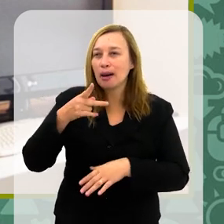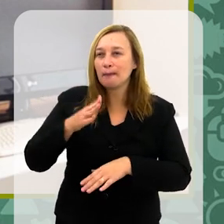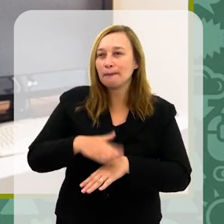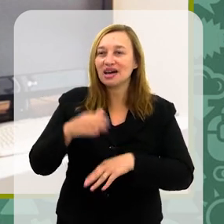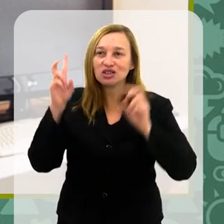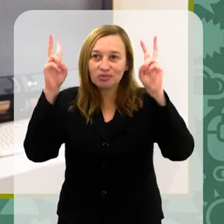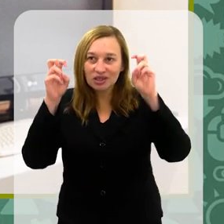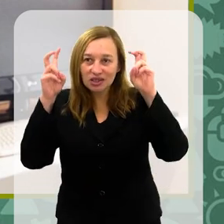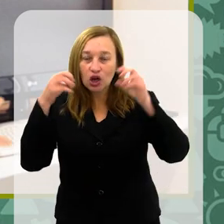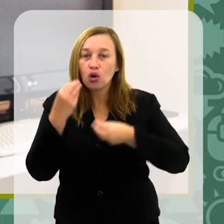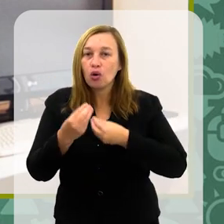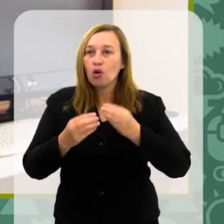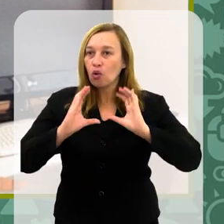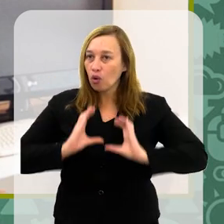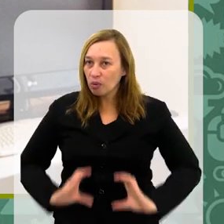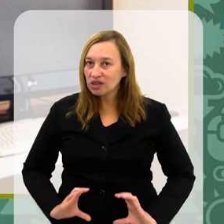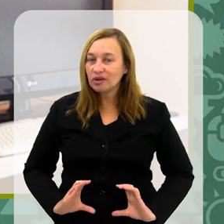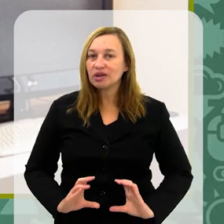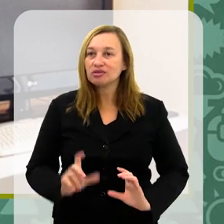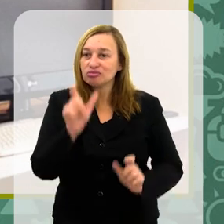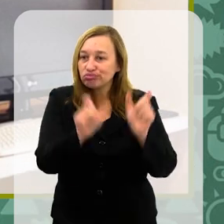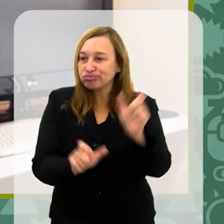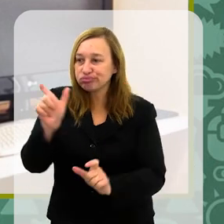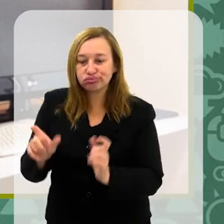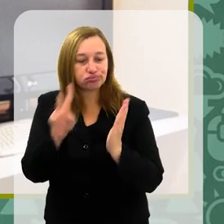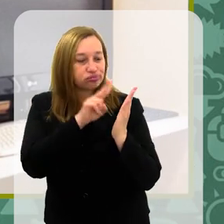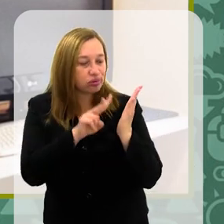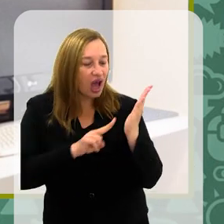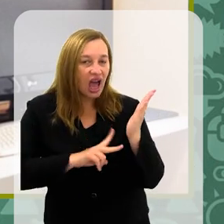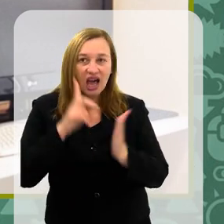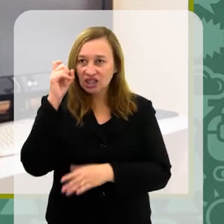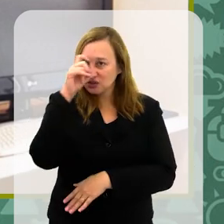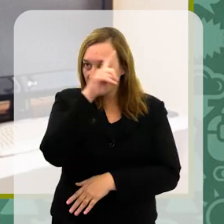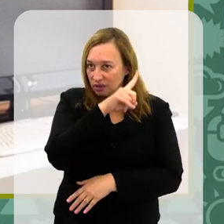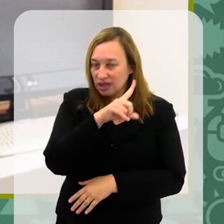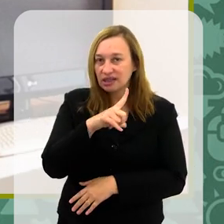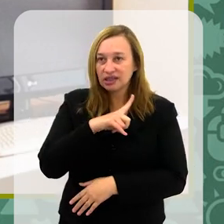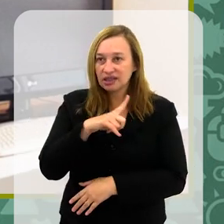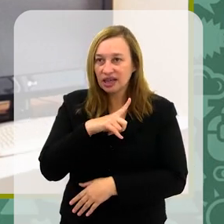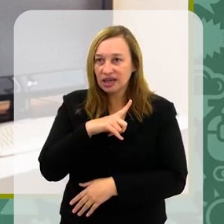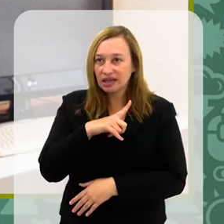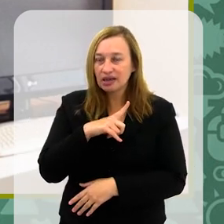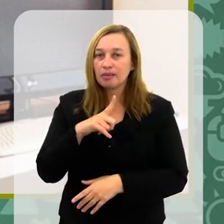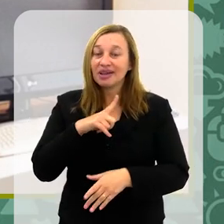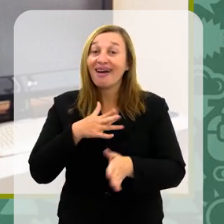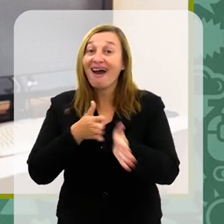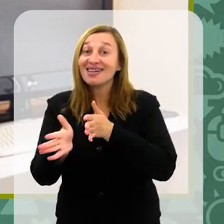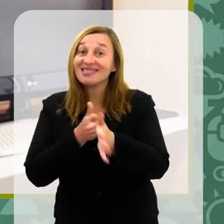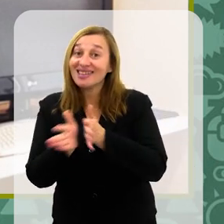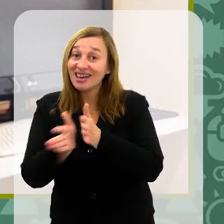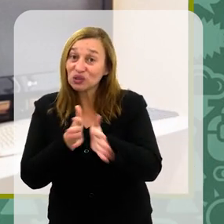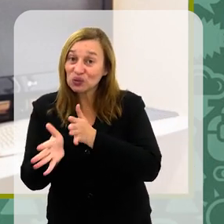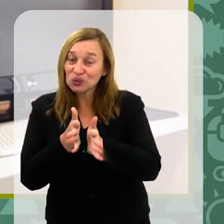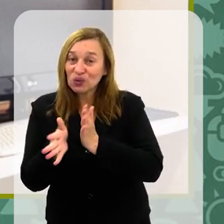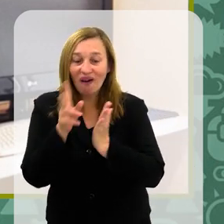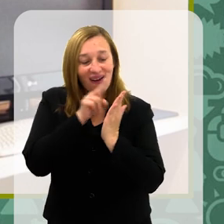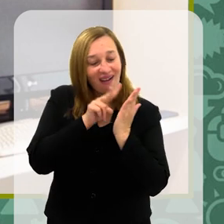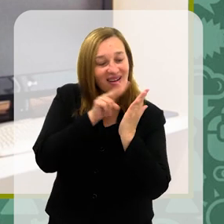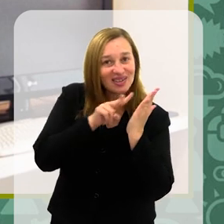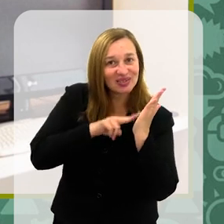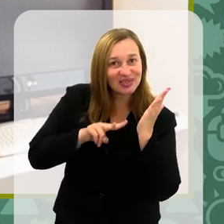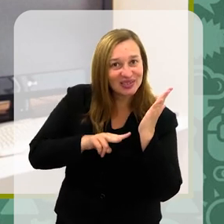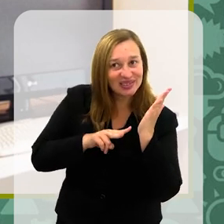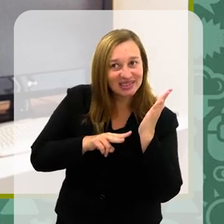falar mais sobre isso também, sobre o comportamento dos leitores, quais as dificuldades dos leitores para terem acesso à